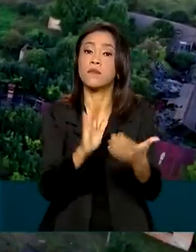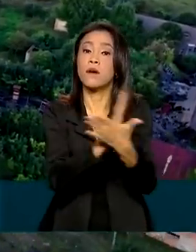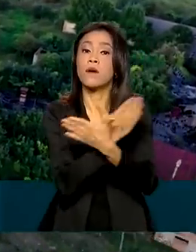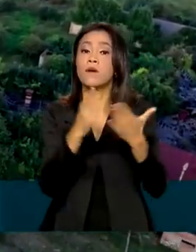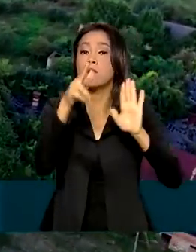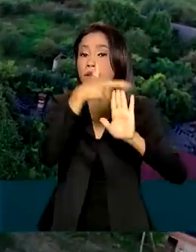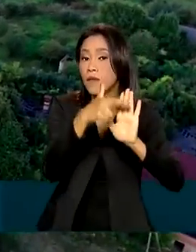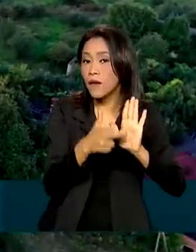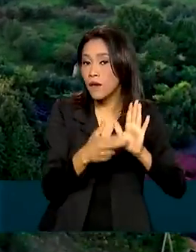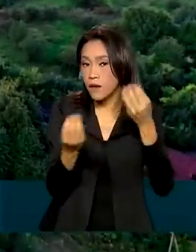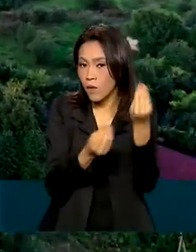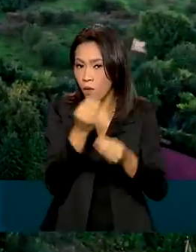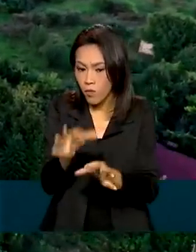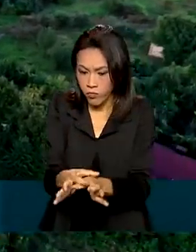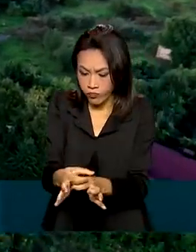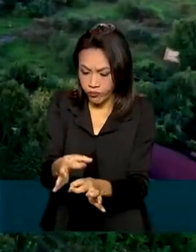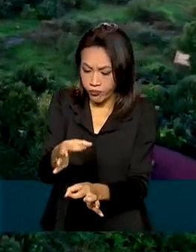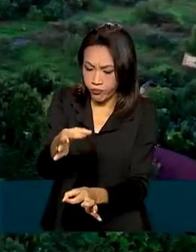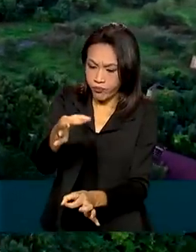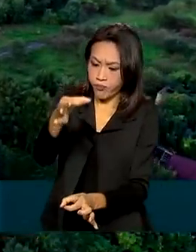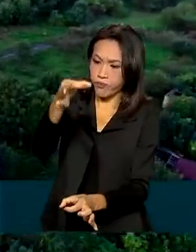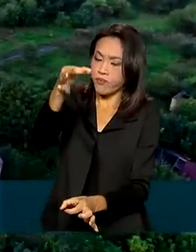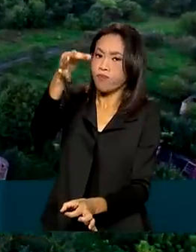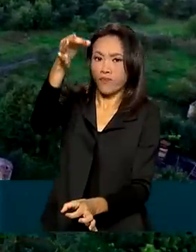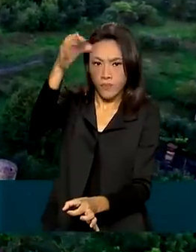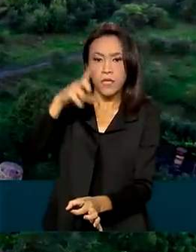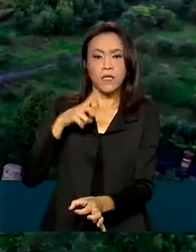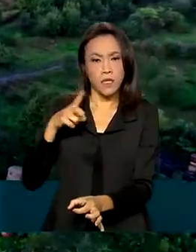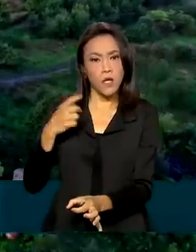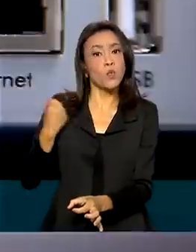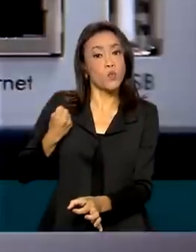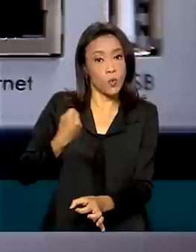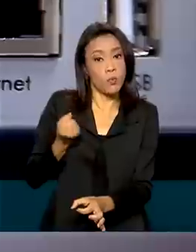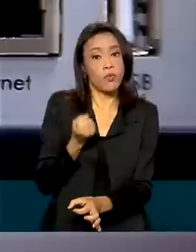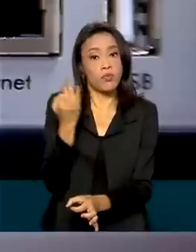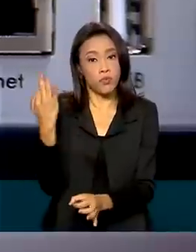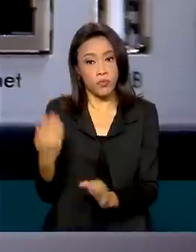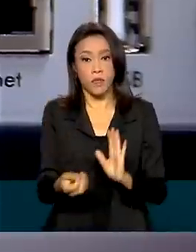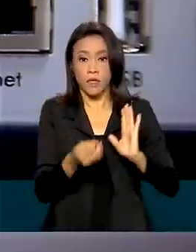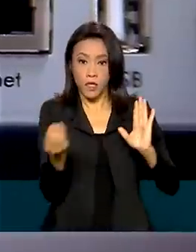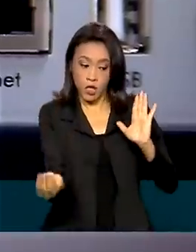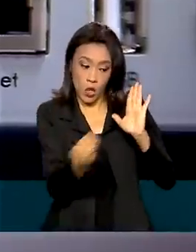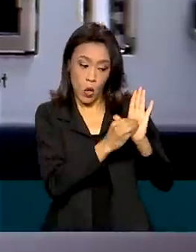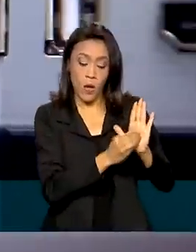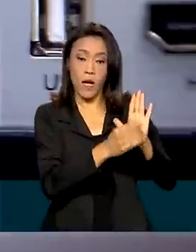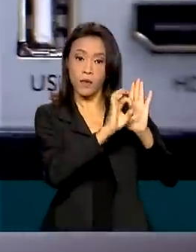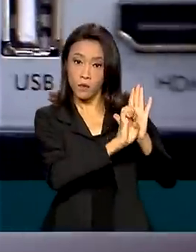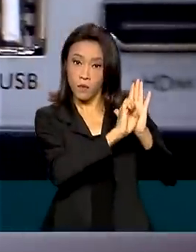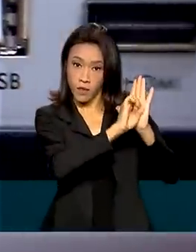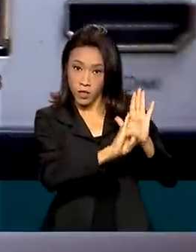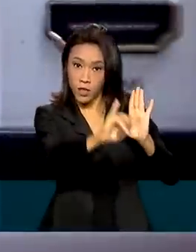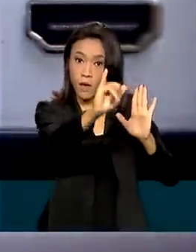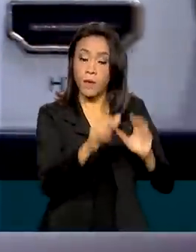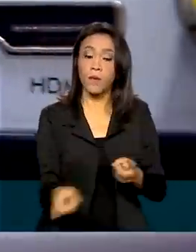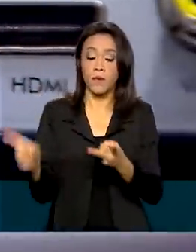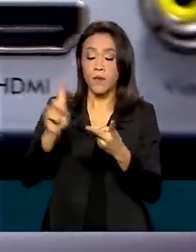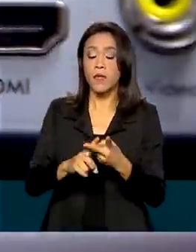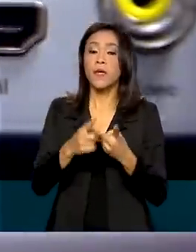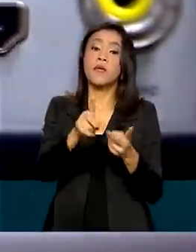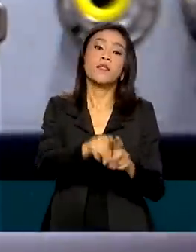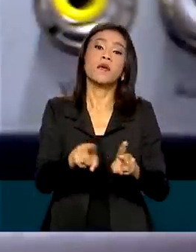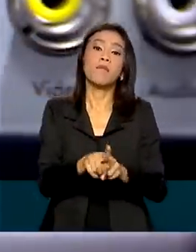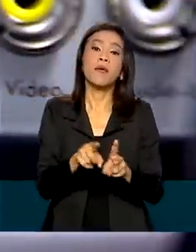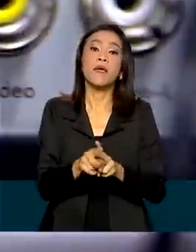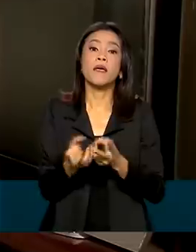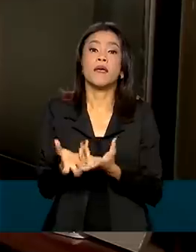como instalação de antenas na quantidade mínima exigida pelo edital e a distribuição de kits de recepção do novo sinal